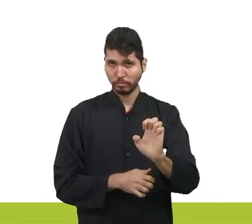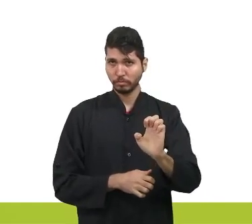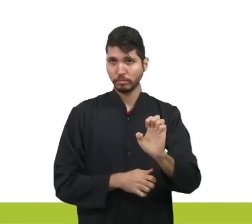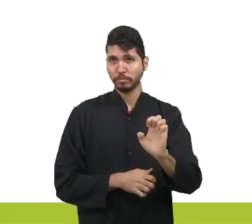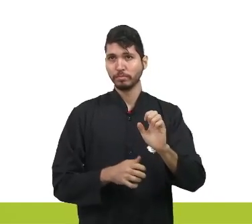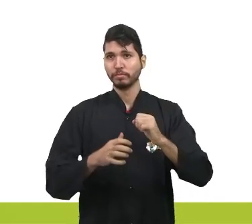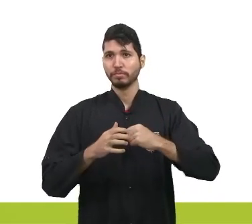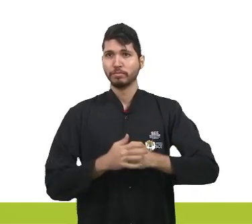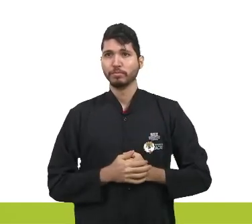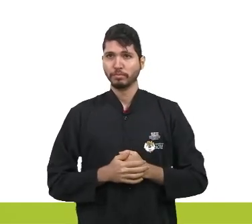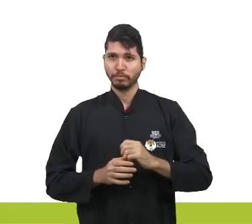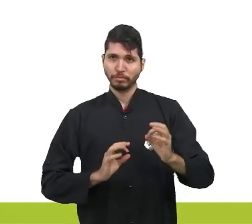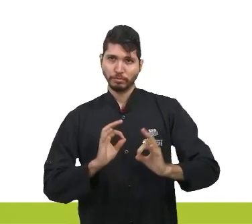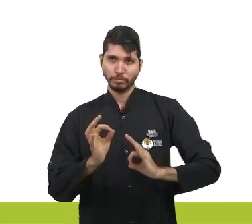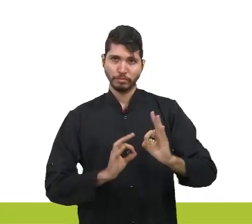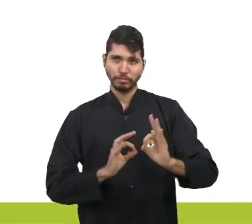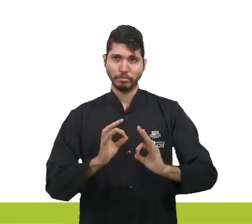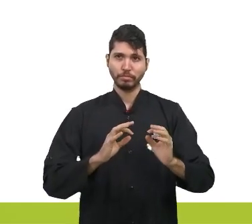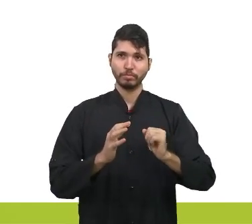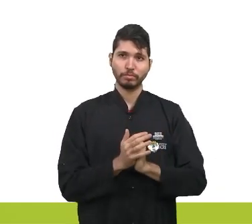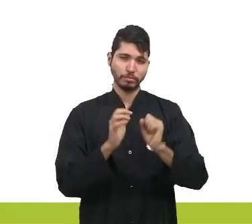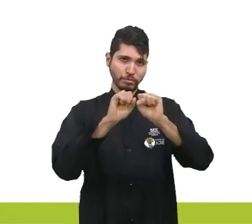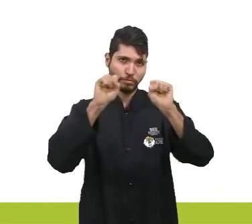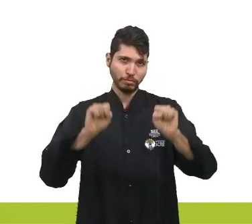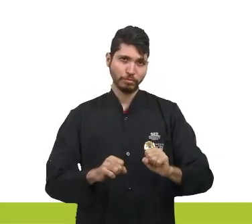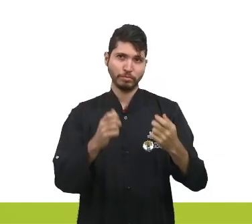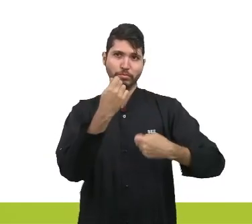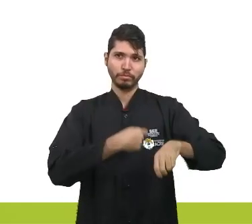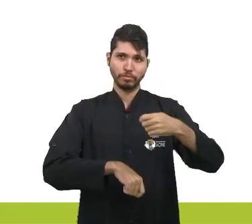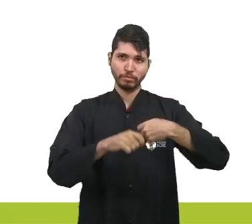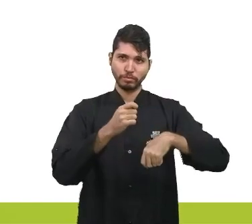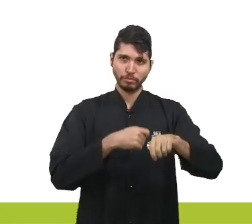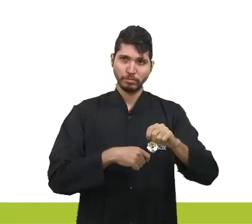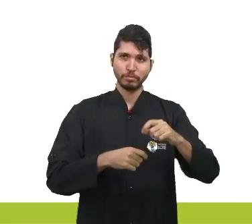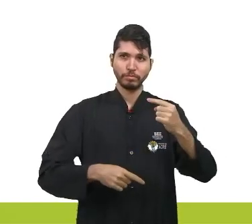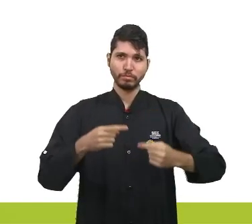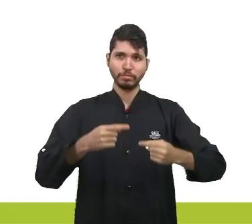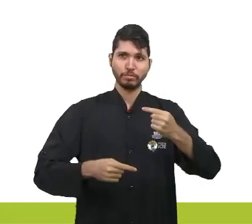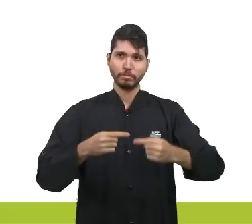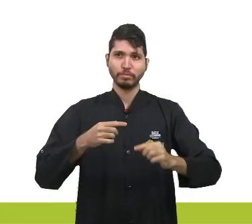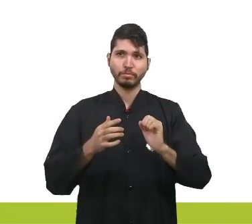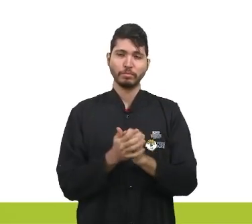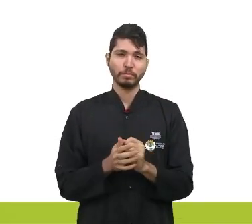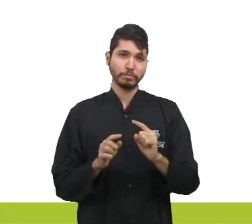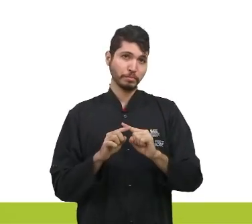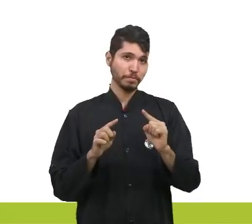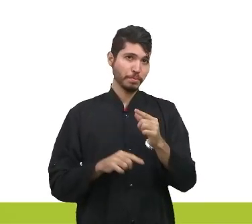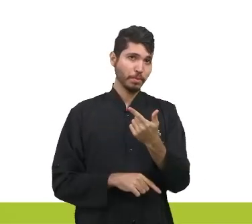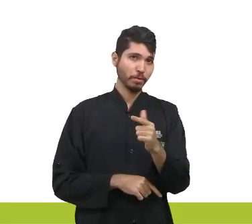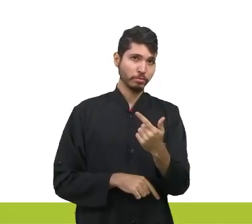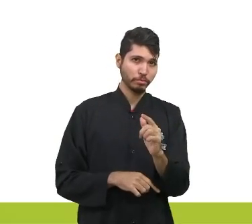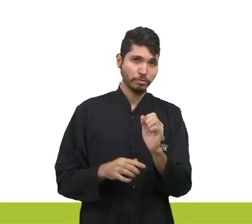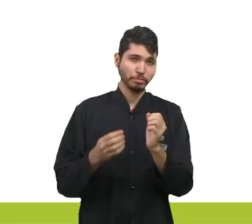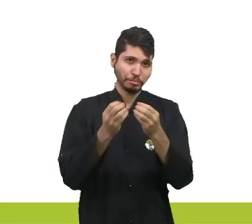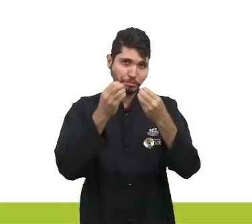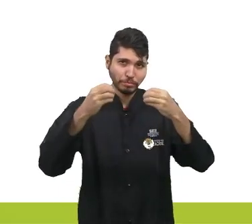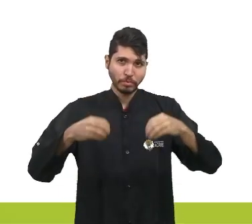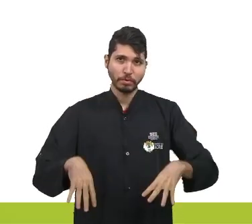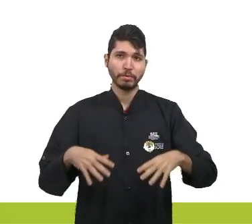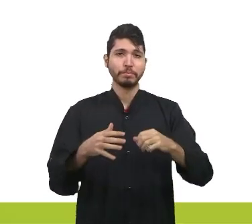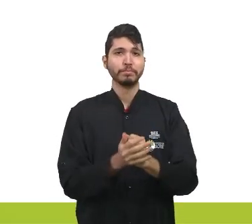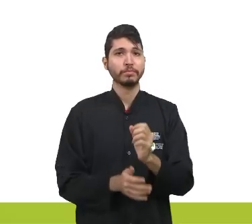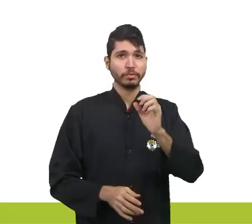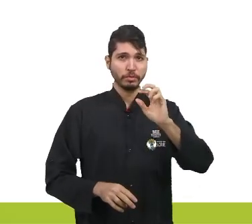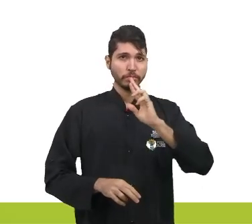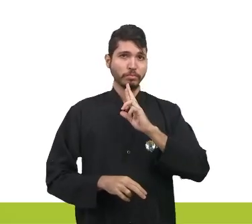mas sem implicações sociais. Vamos visualizar a alternativa correta. Está expressa na letra